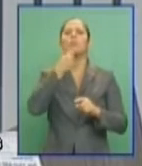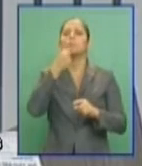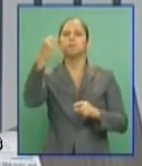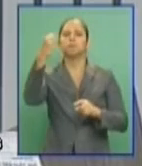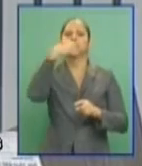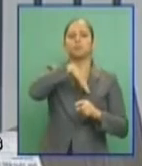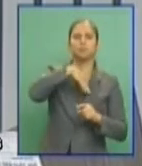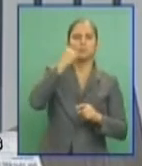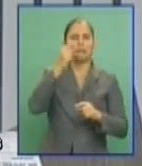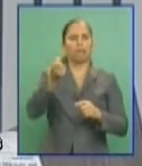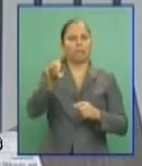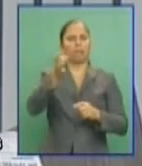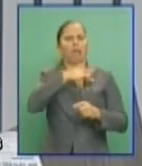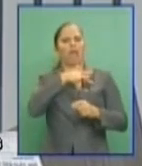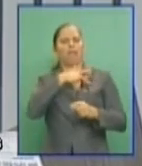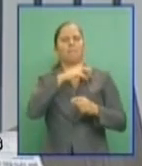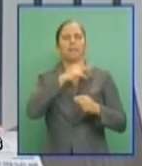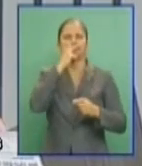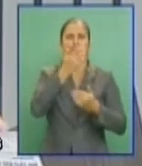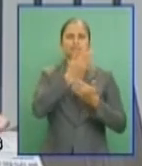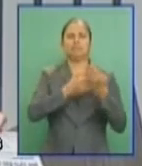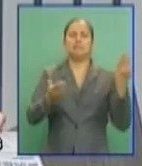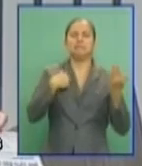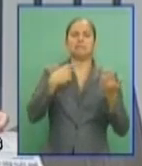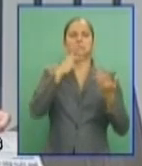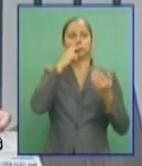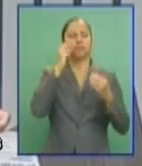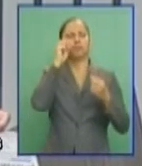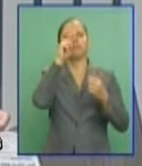à desigualdade colocada na nossa sociedade.